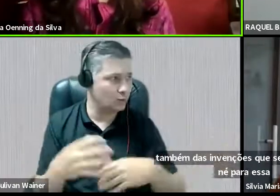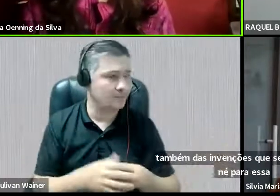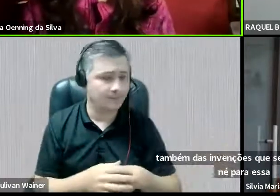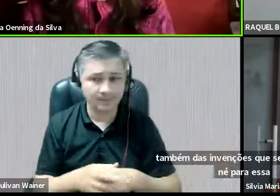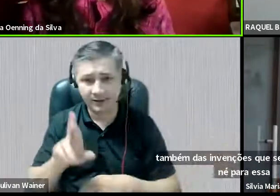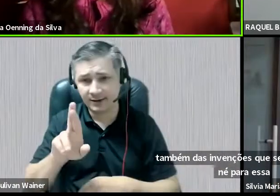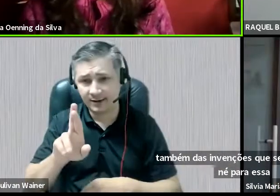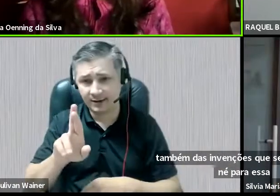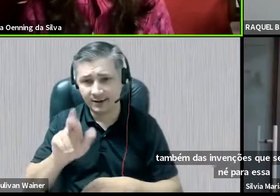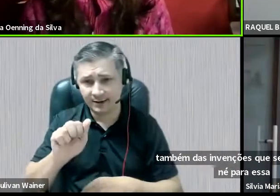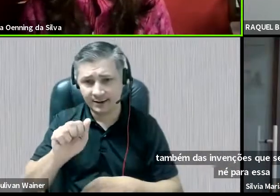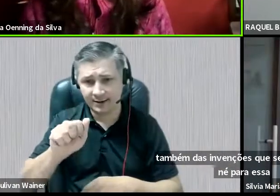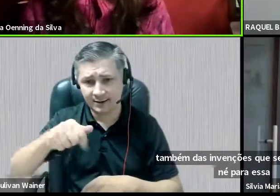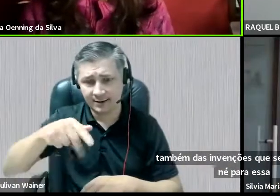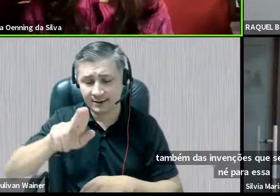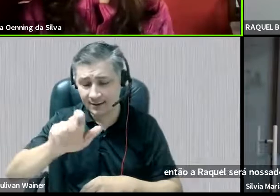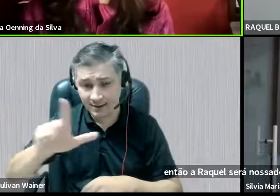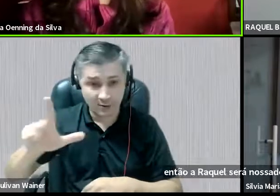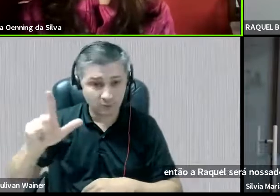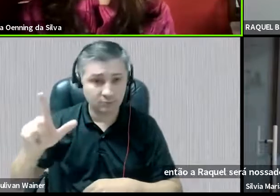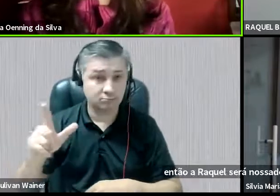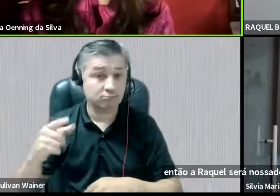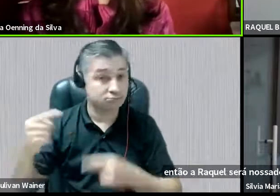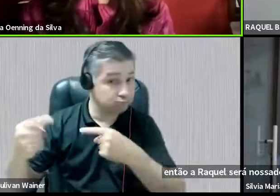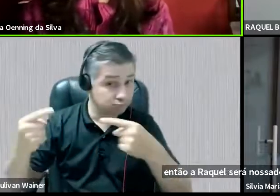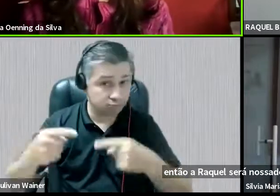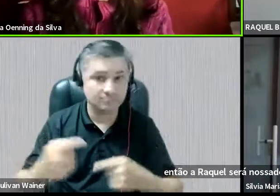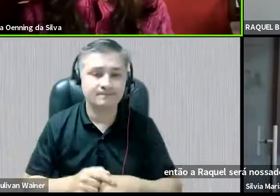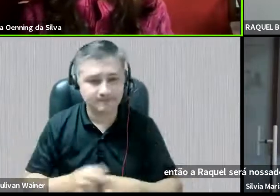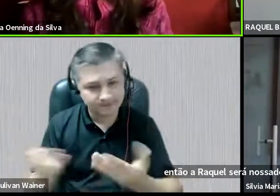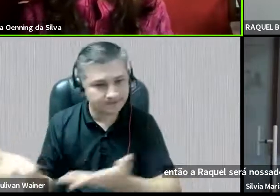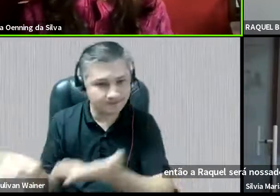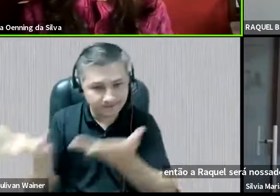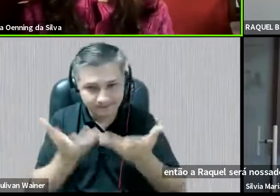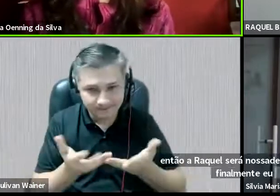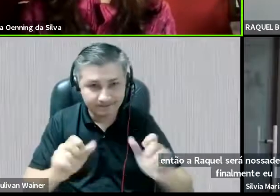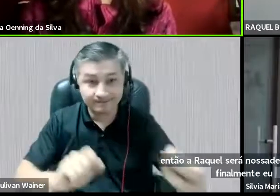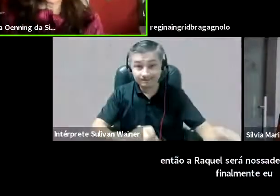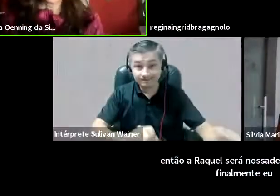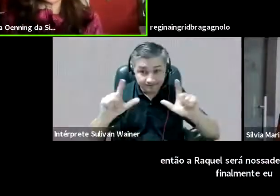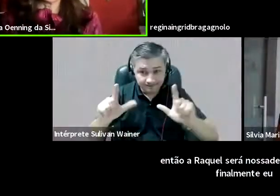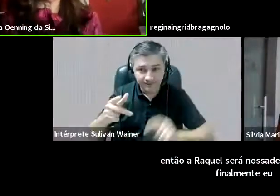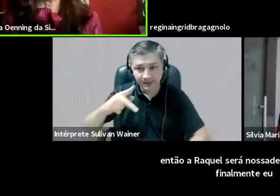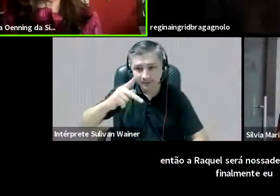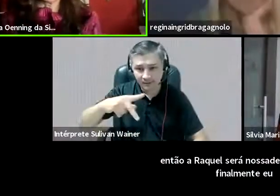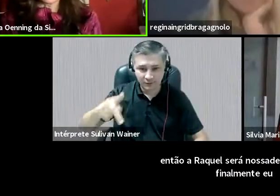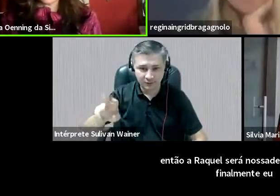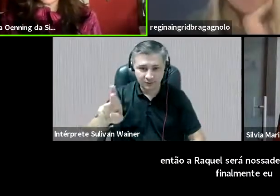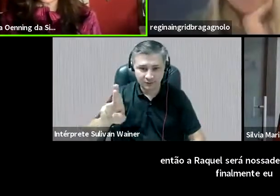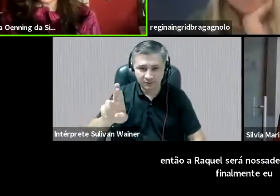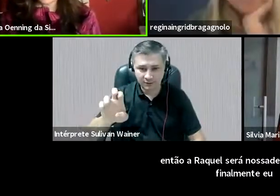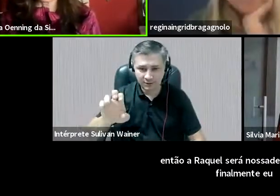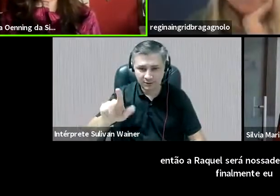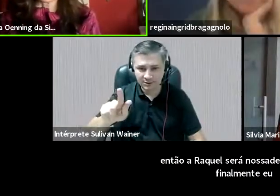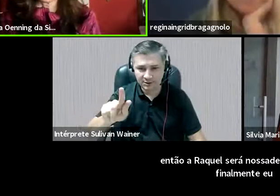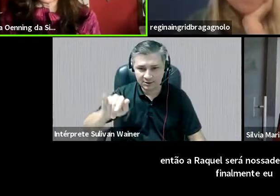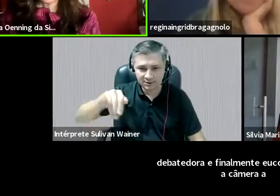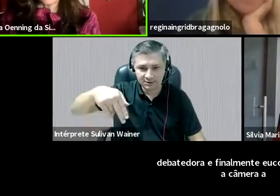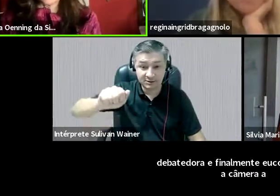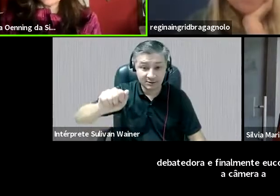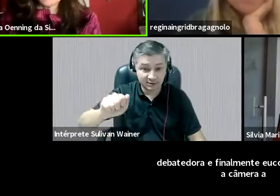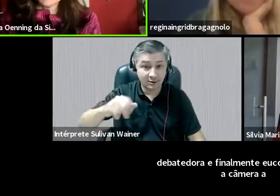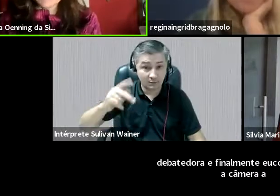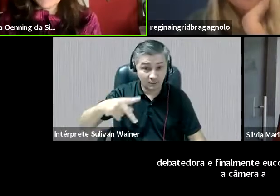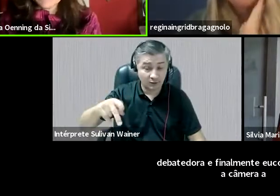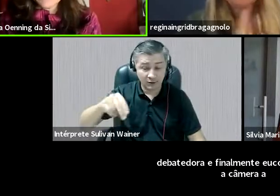debatedora. E, finalmente, eu convido a abrir a câmera a professora Regina Ingrid, que é professora